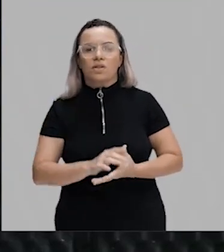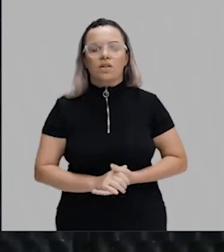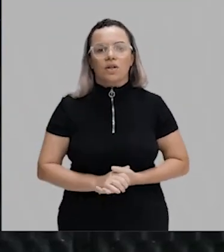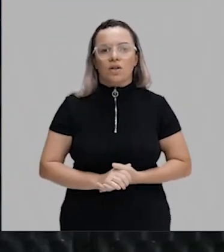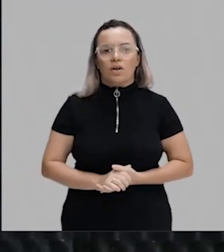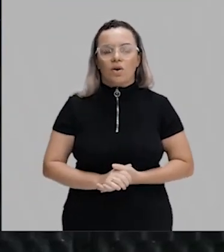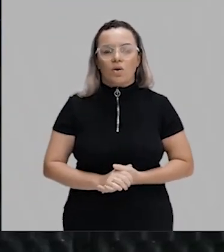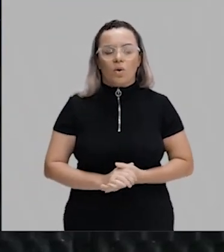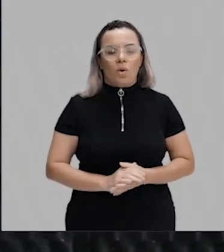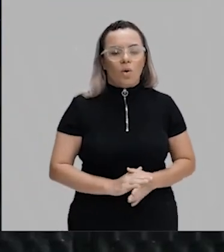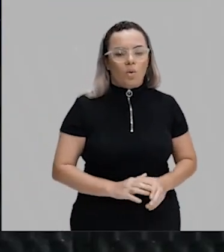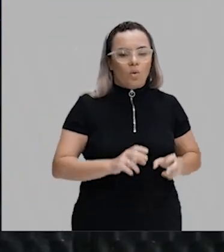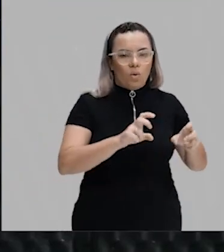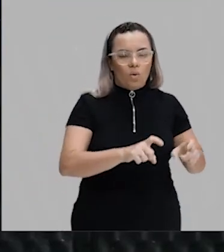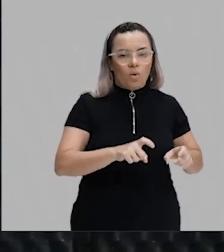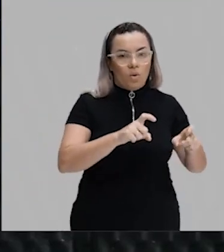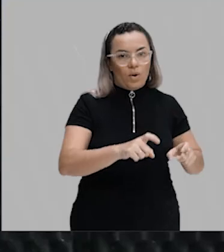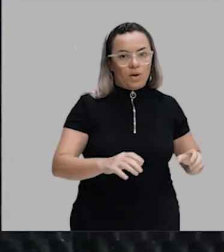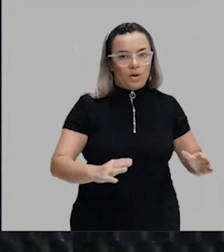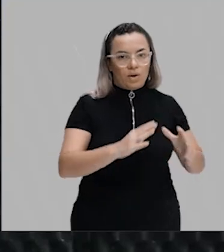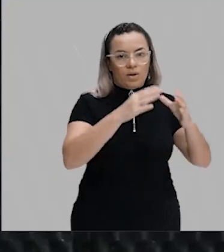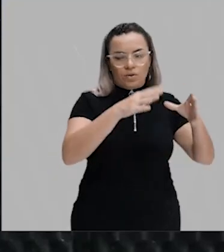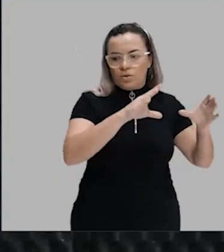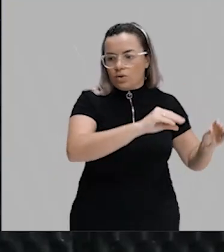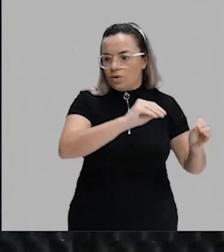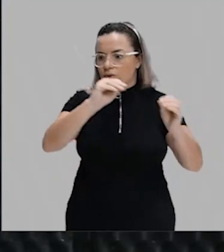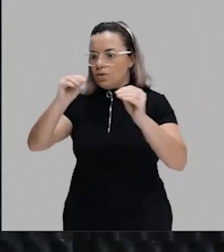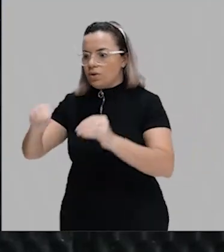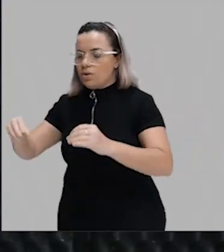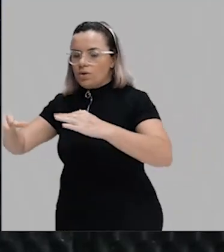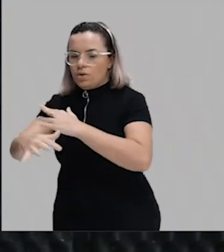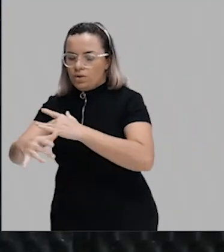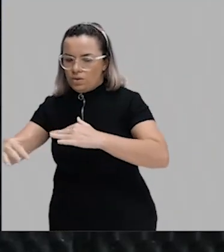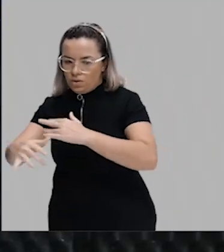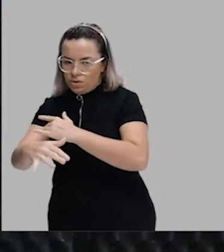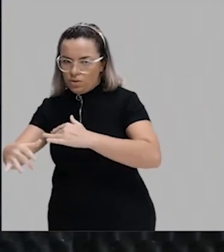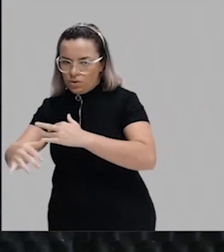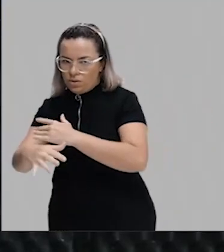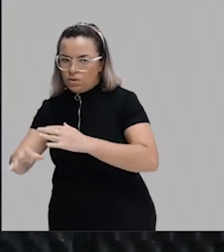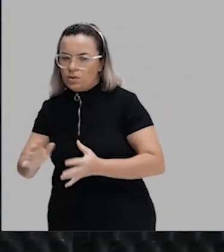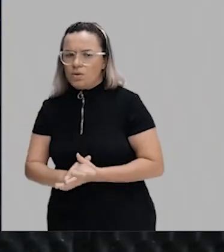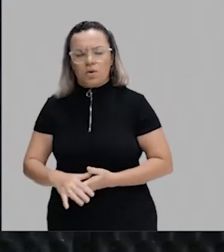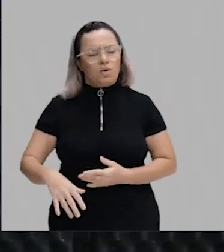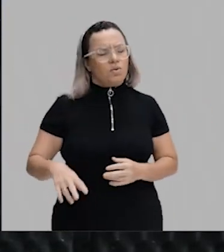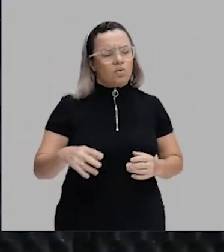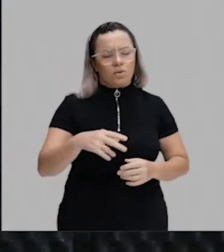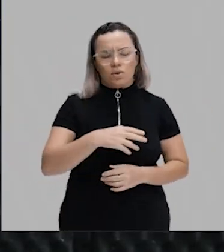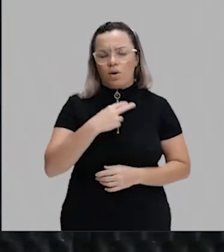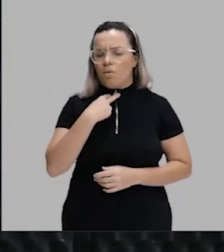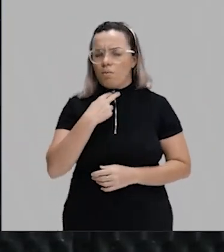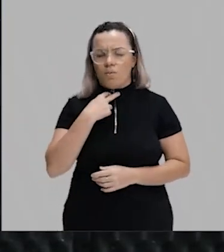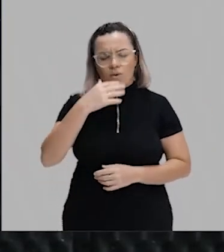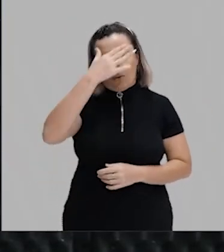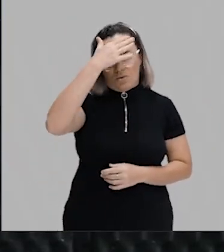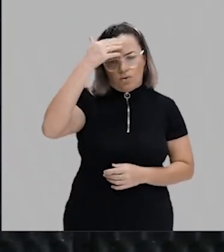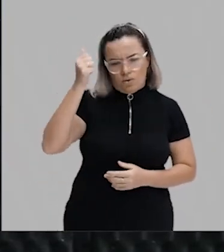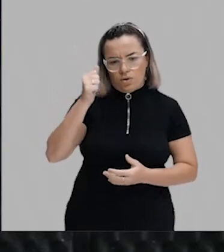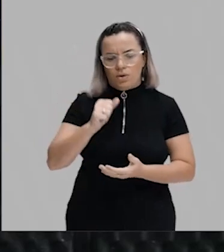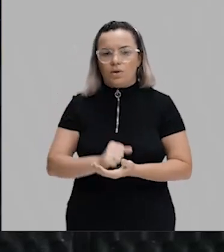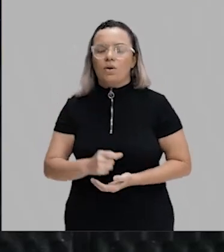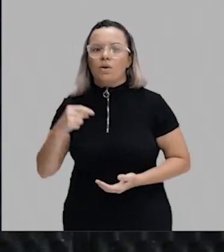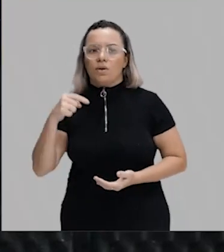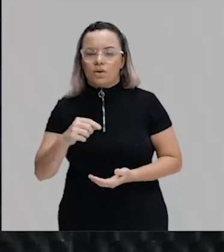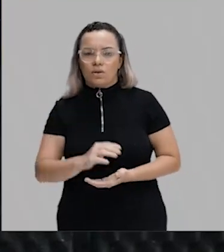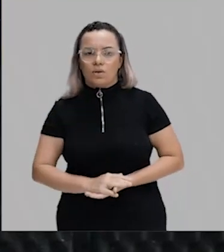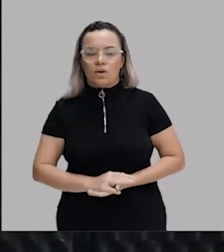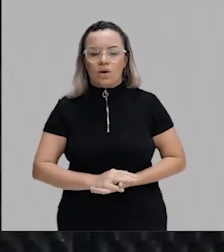esqueça isso. Na era de JK, nós vamos perceber, principalmente, o investimento nas indústrias de bem intermediário, os bens duráveis, está certo? E